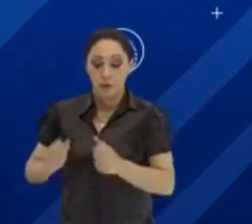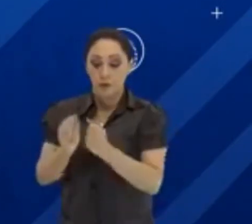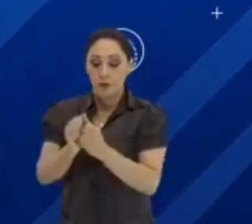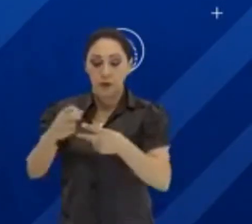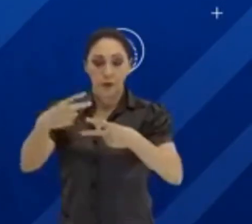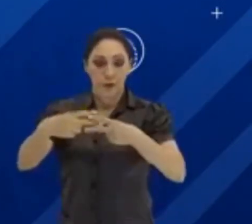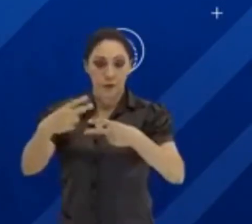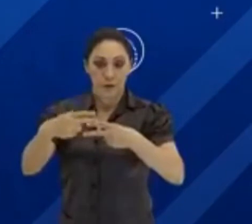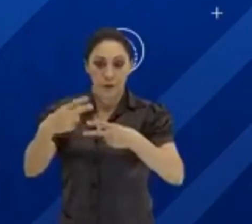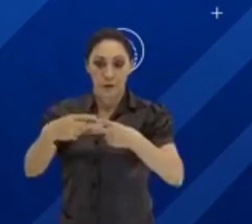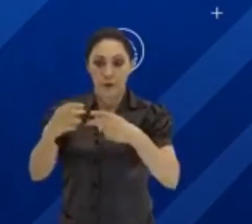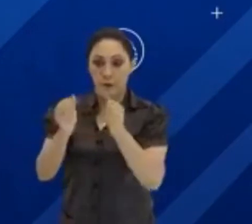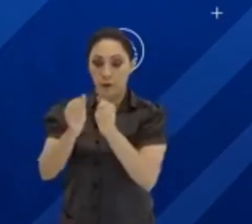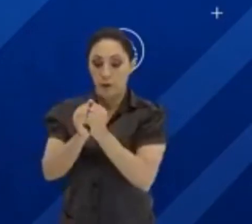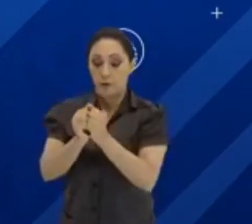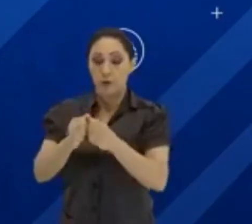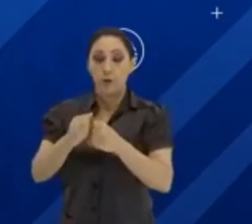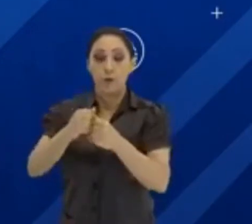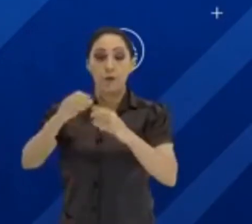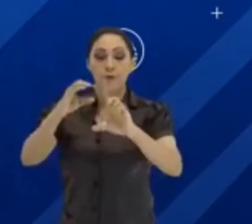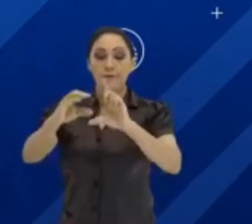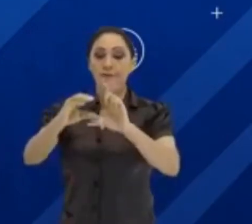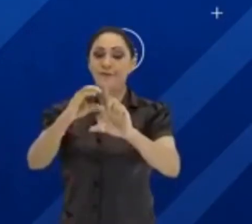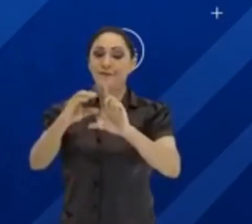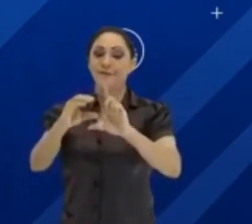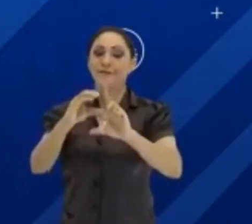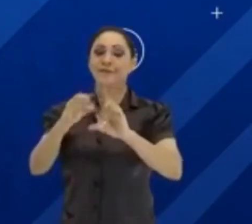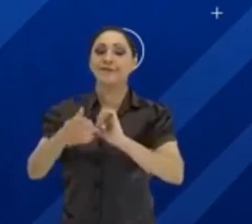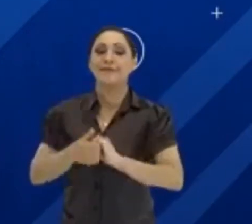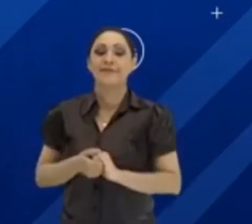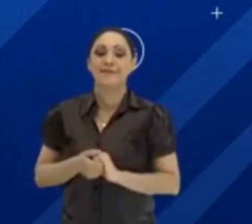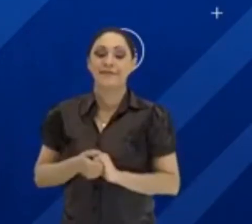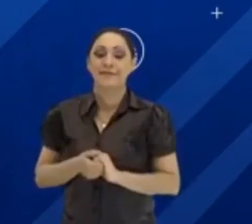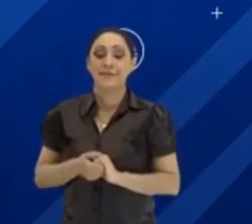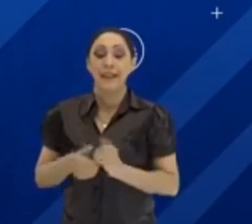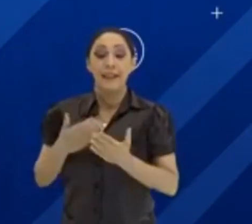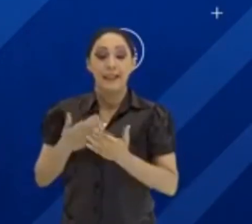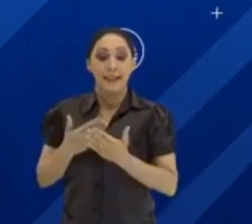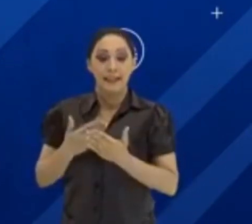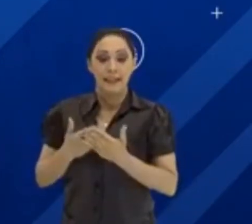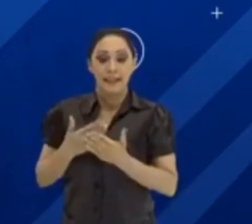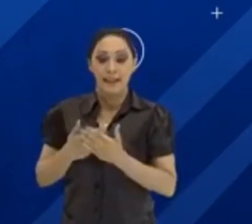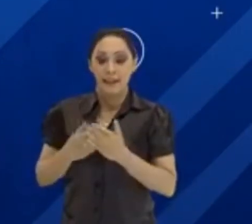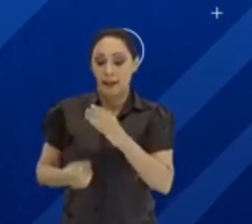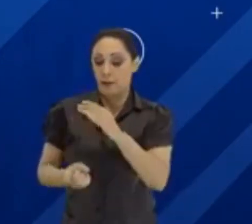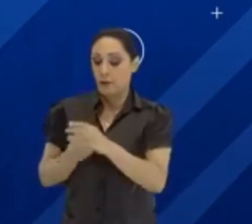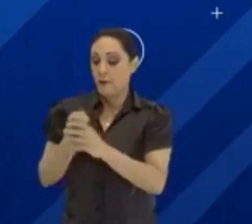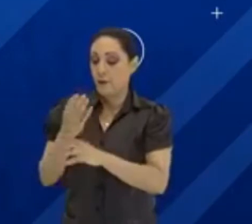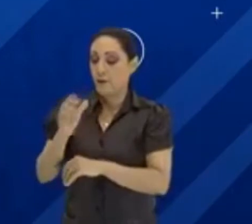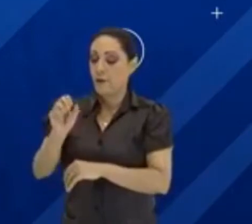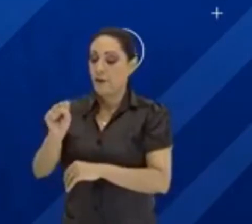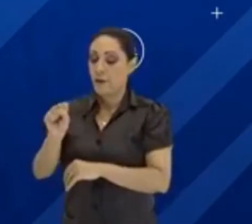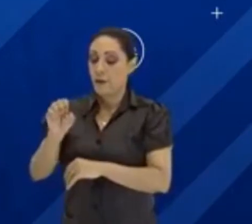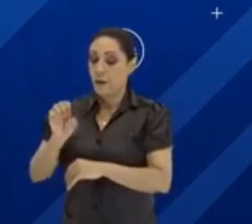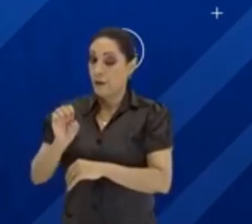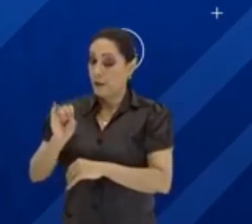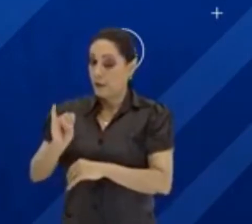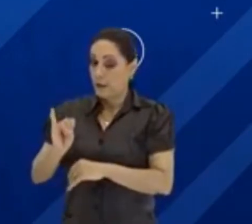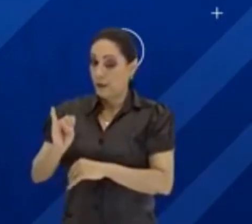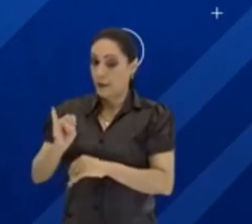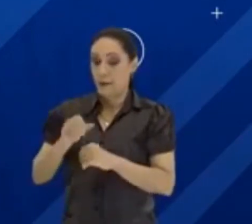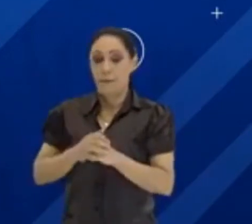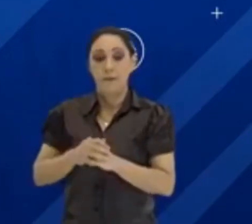Educação, em parceria com a Rede Cultura de Comunicação. Essas aulas são produzidas pelo Centro de Mídias do Estado,